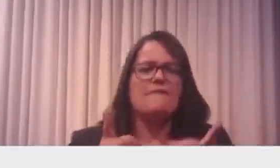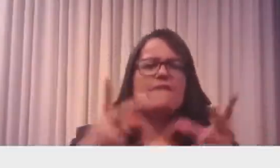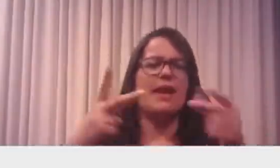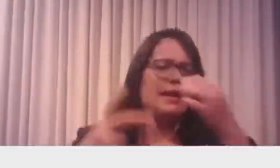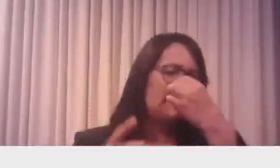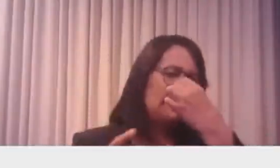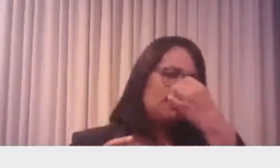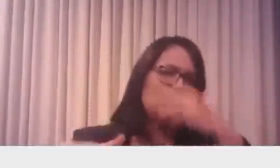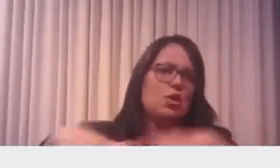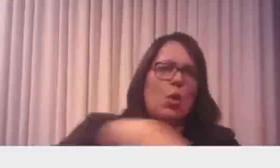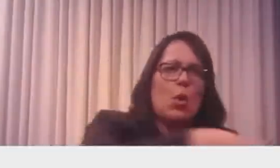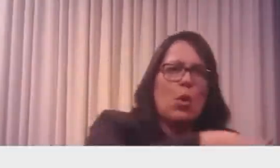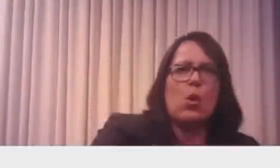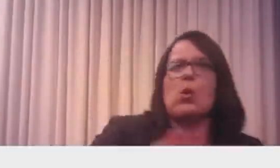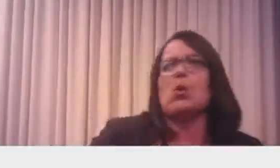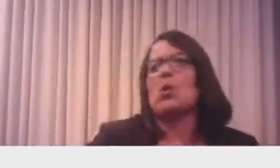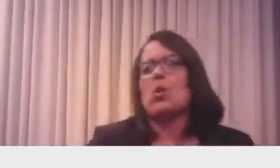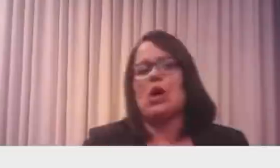trabalho por aí.